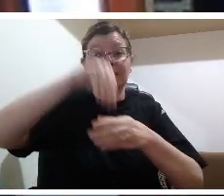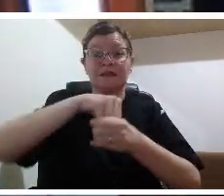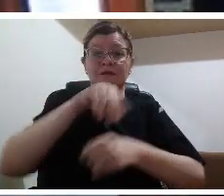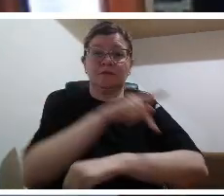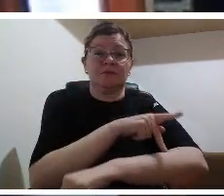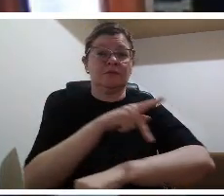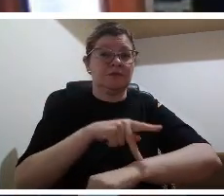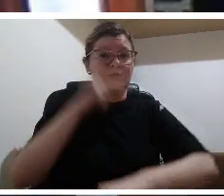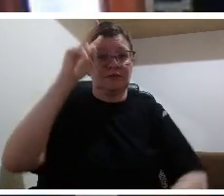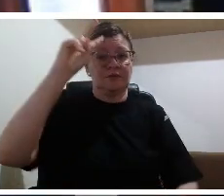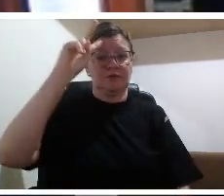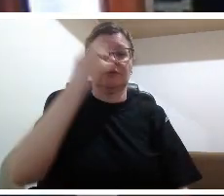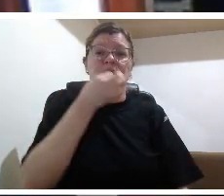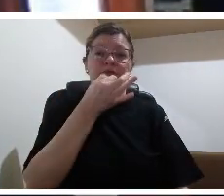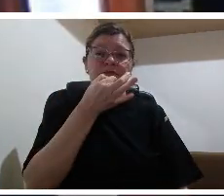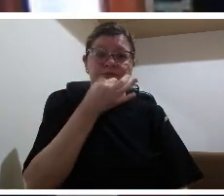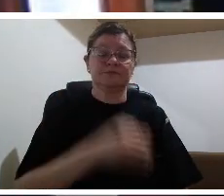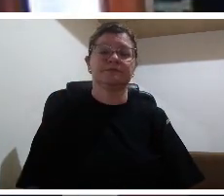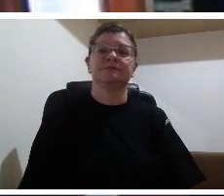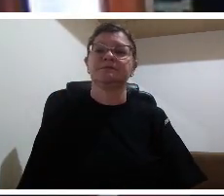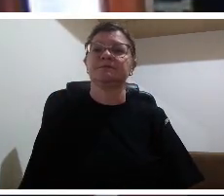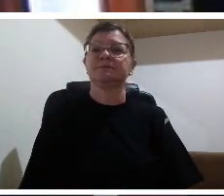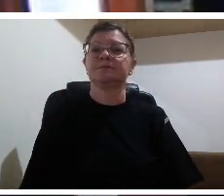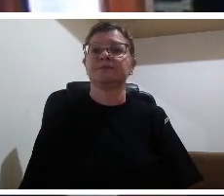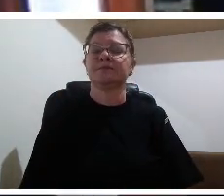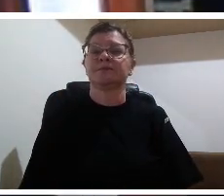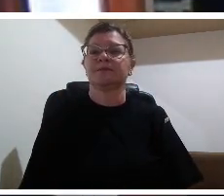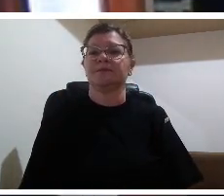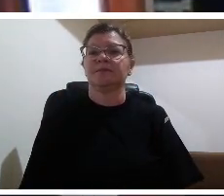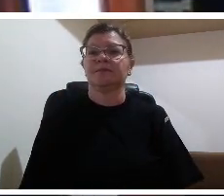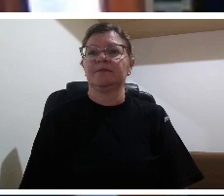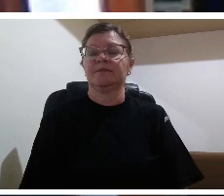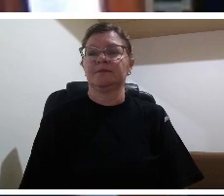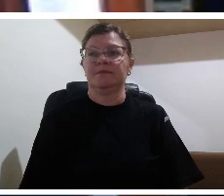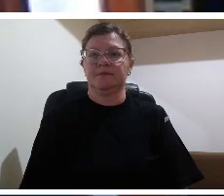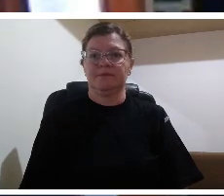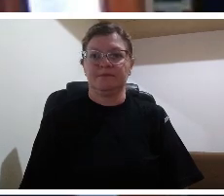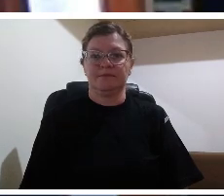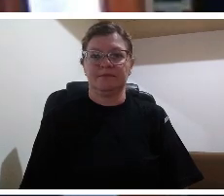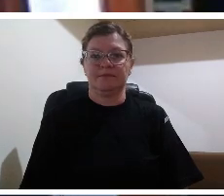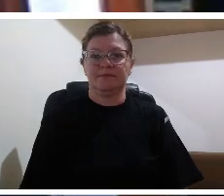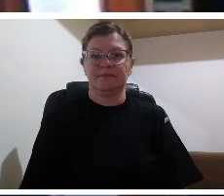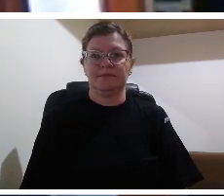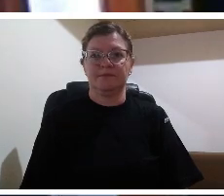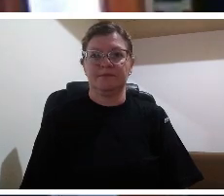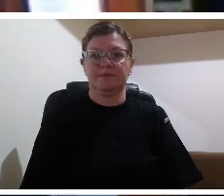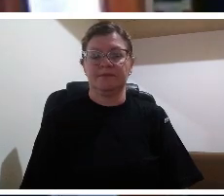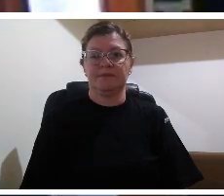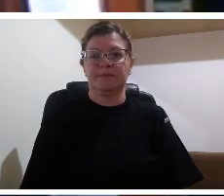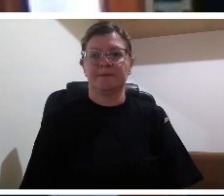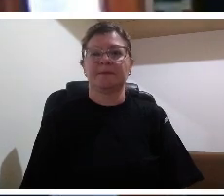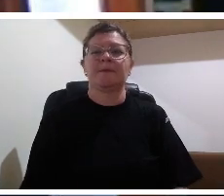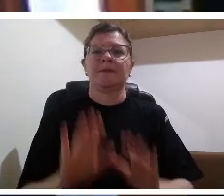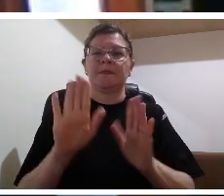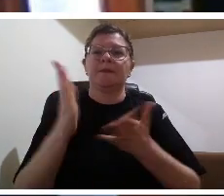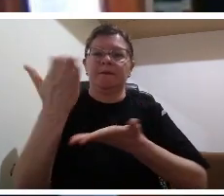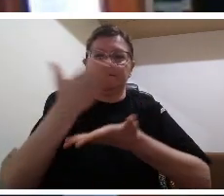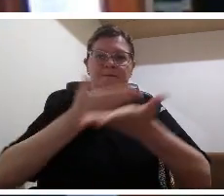a mediação ela é um conceito amplo profundo